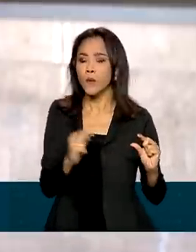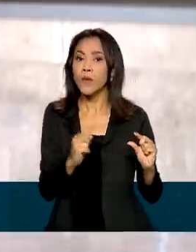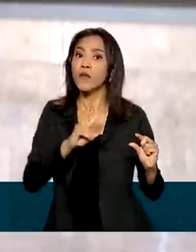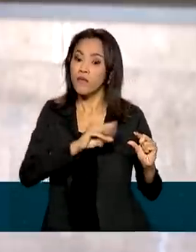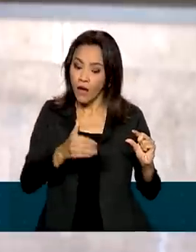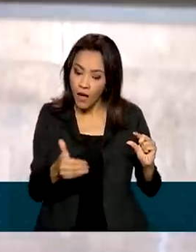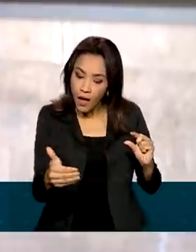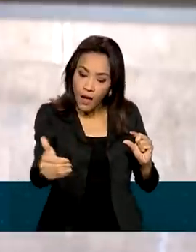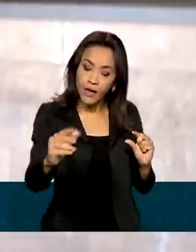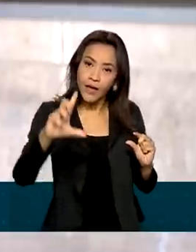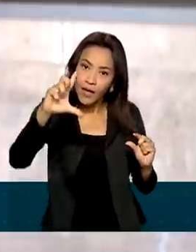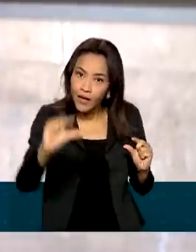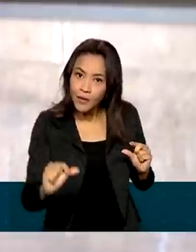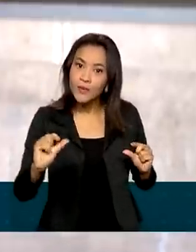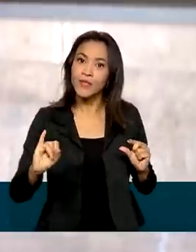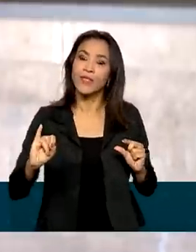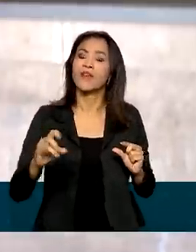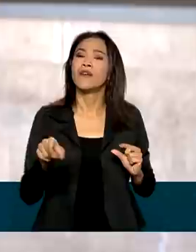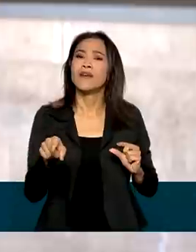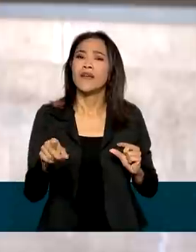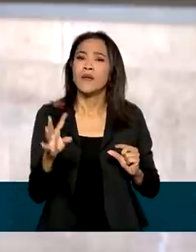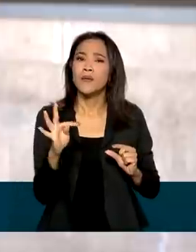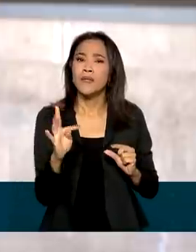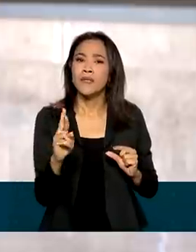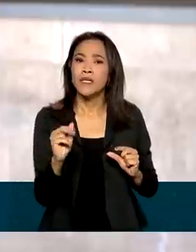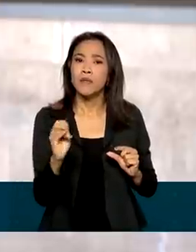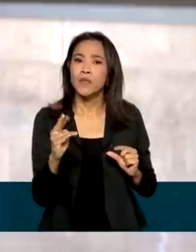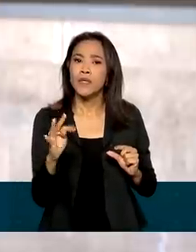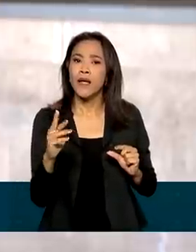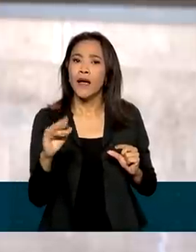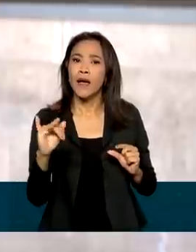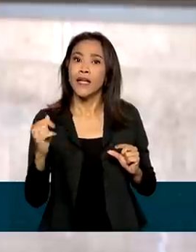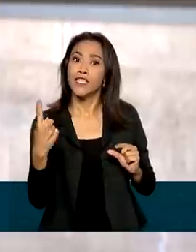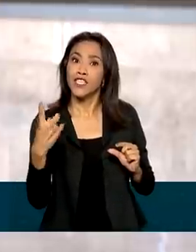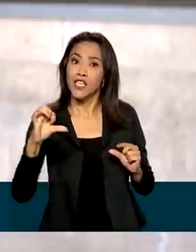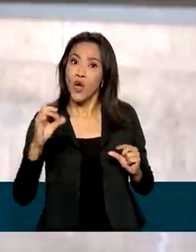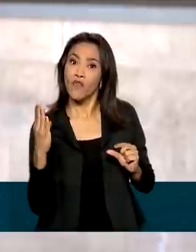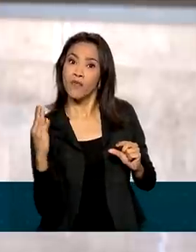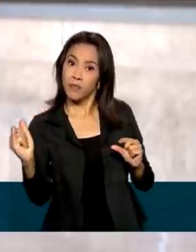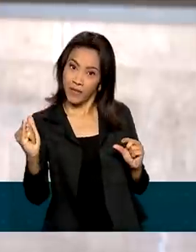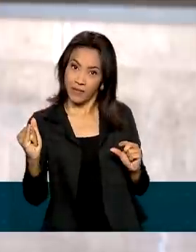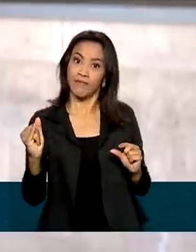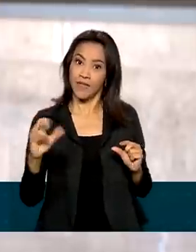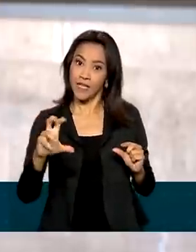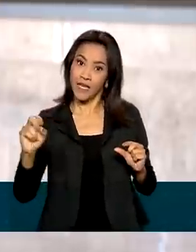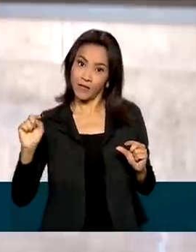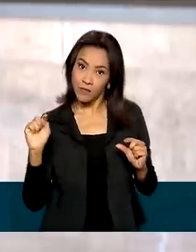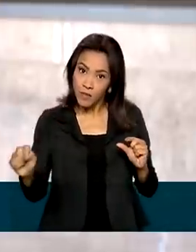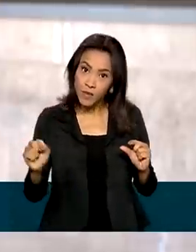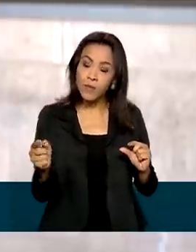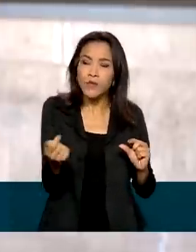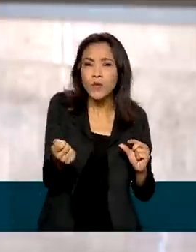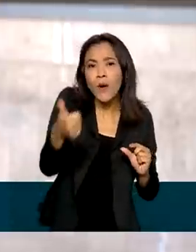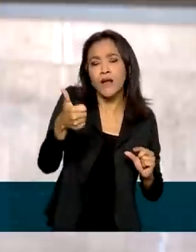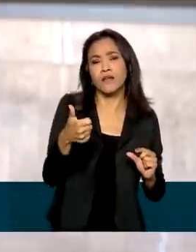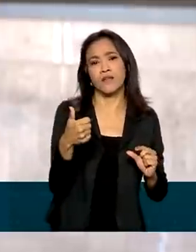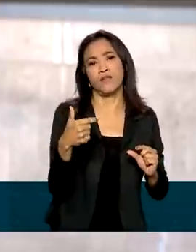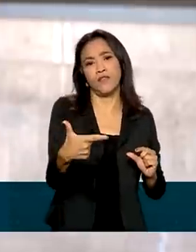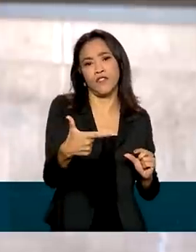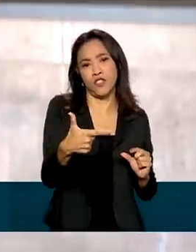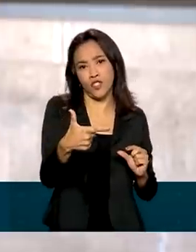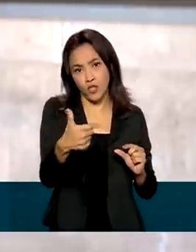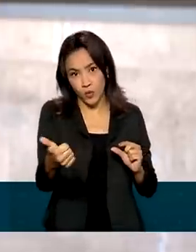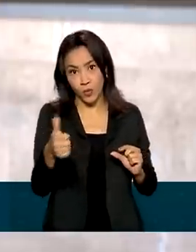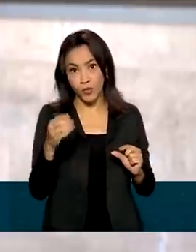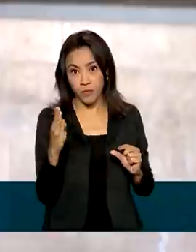diminuição da carga tributária e da ordem de R 19,5 bilhões para este ano, de quase R$ 21 bilhões